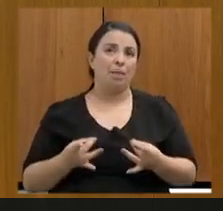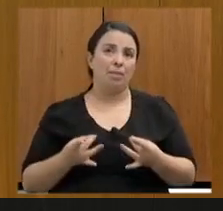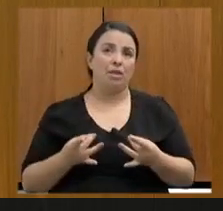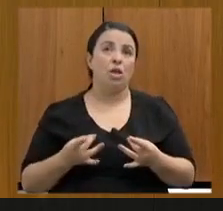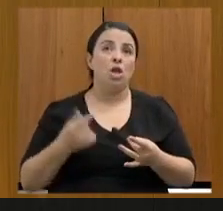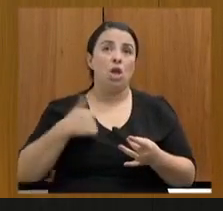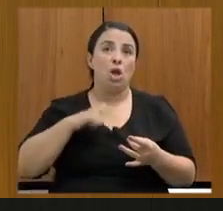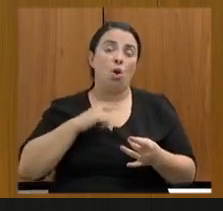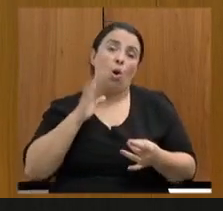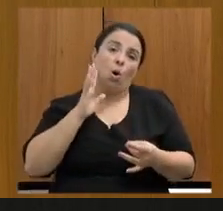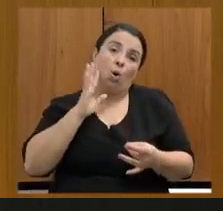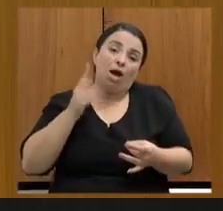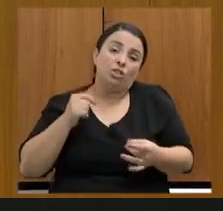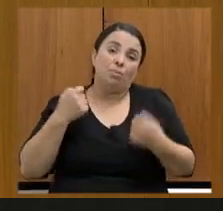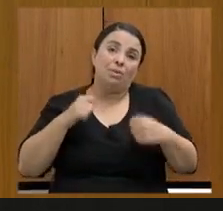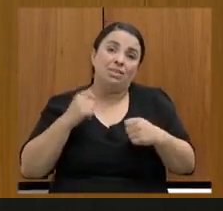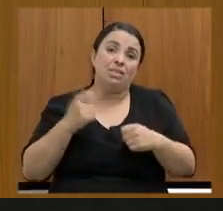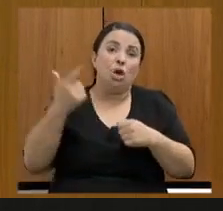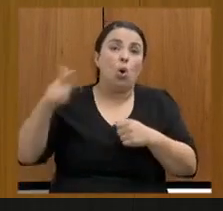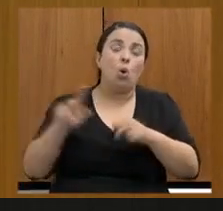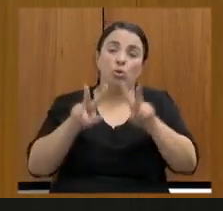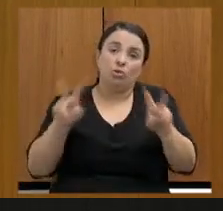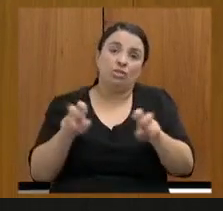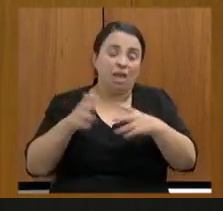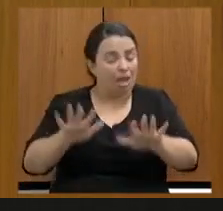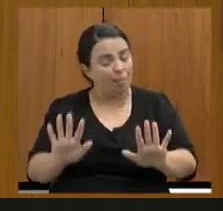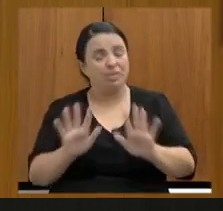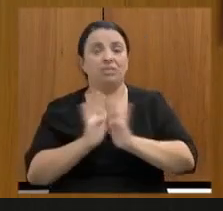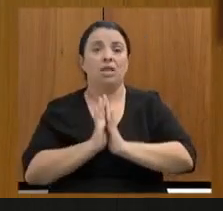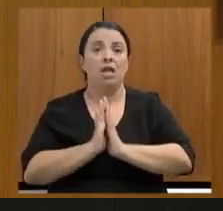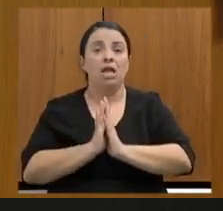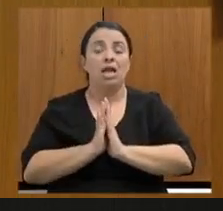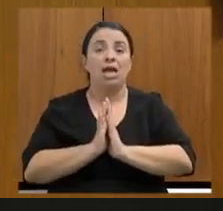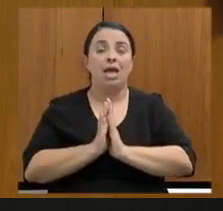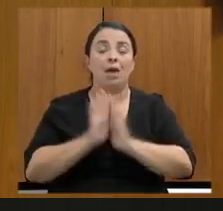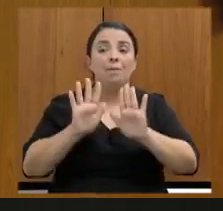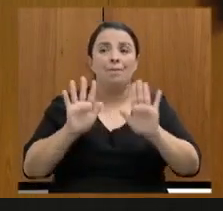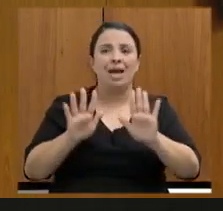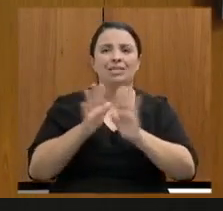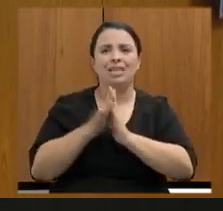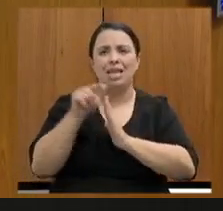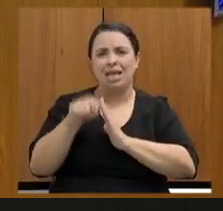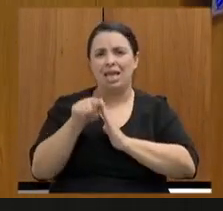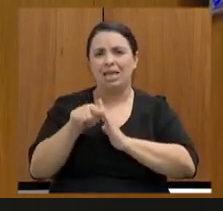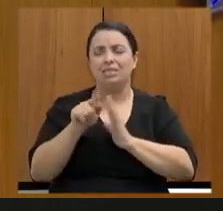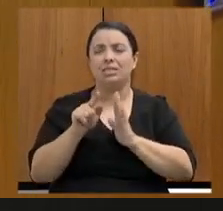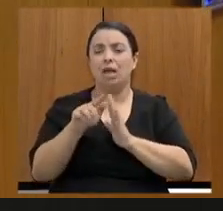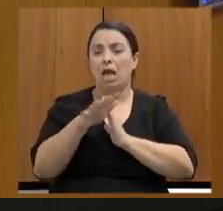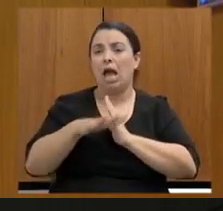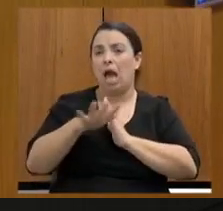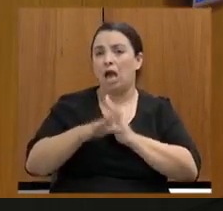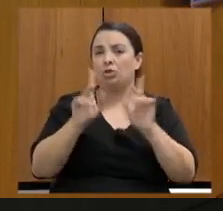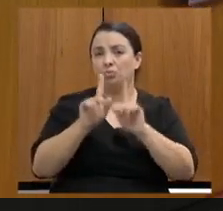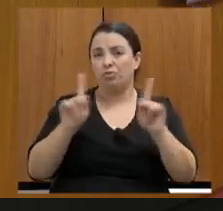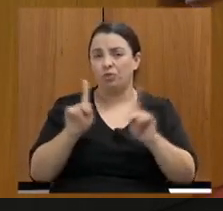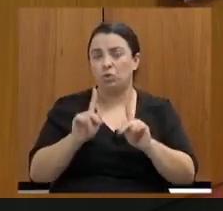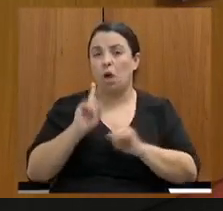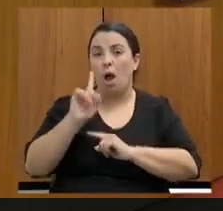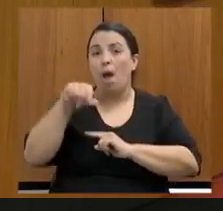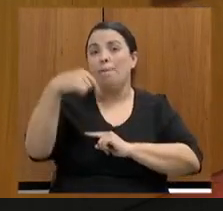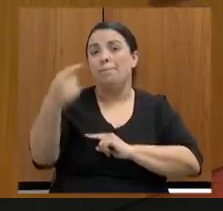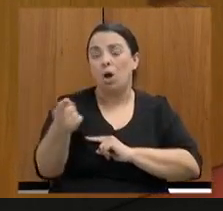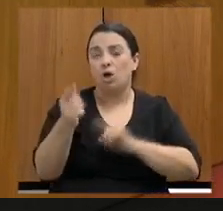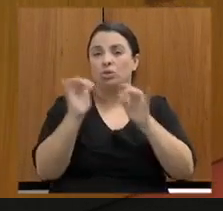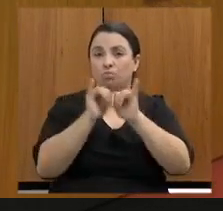precisar agora avançar para outros temas. O que eu quero lhe dizer é o seguinte. No que diz respeito à sessão específica de professores pós publicação do